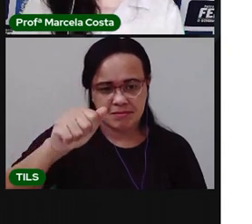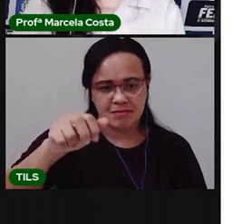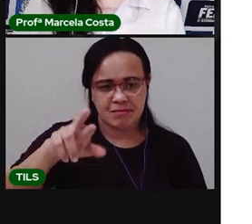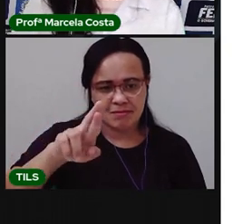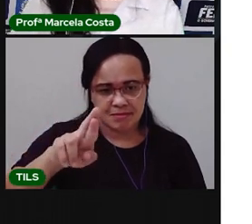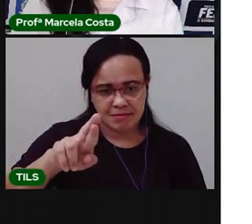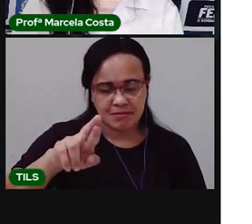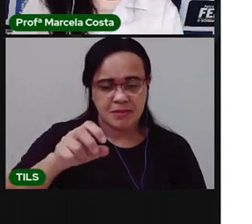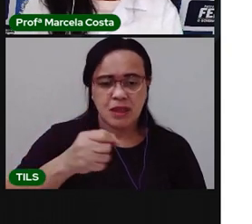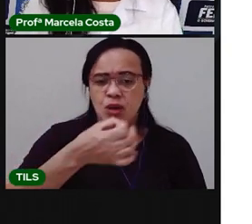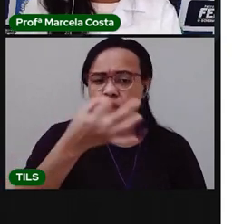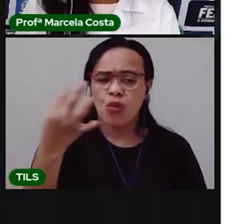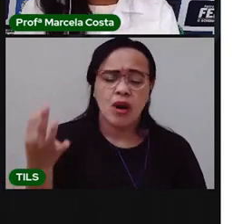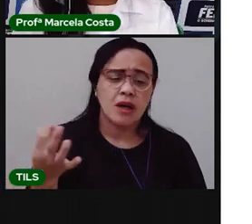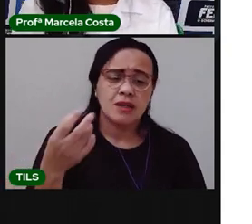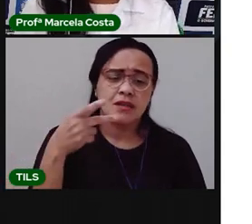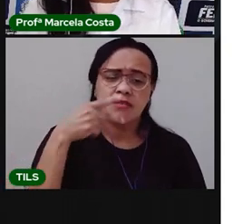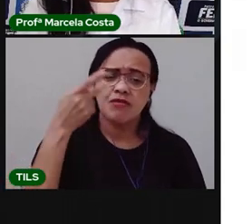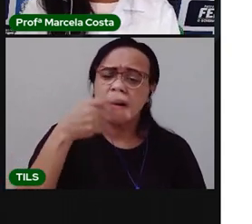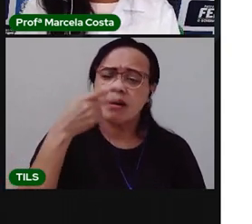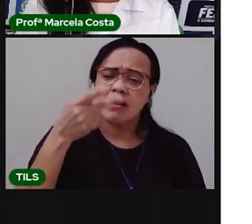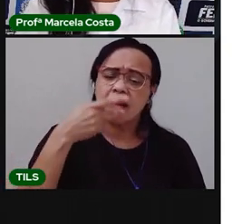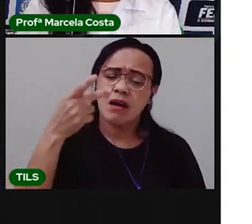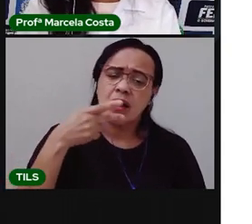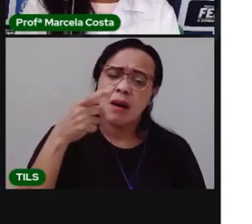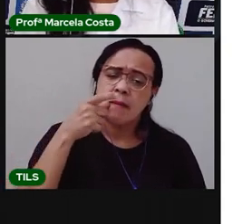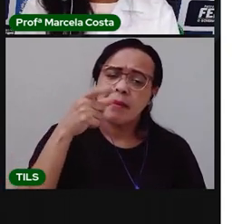Quantas vezes a gente abre a boca pra falar ela?